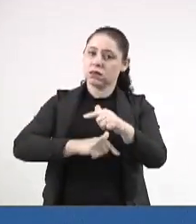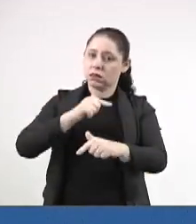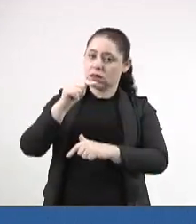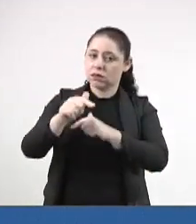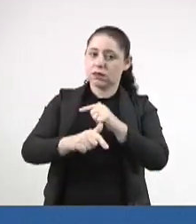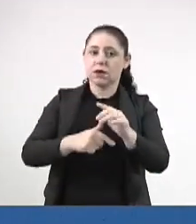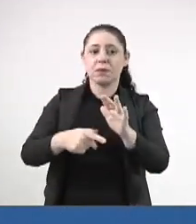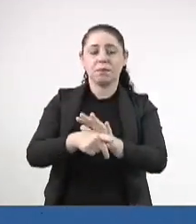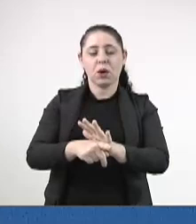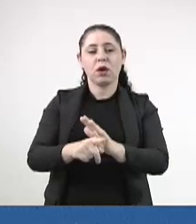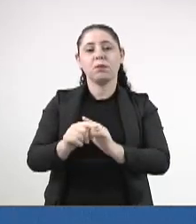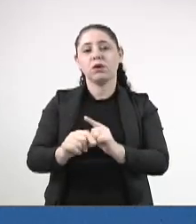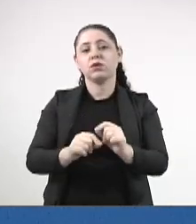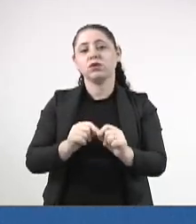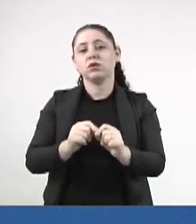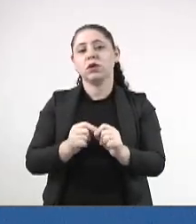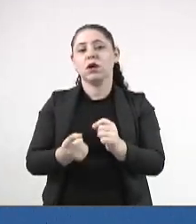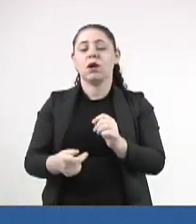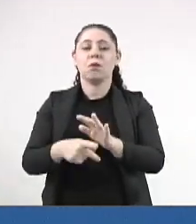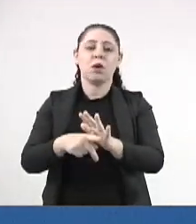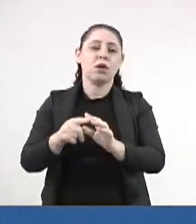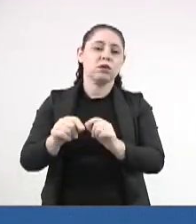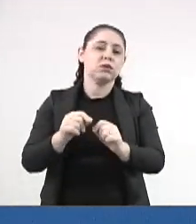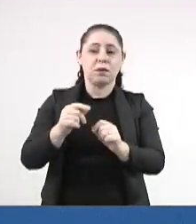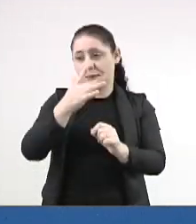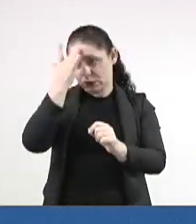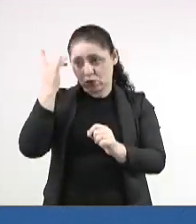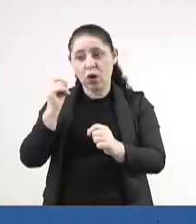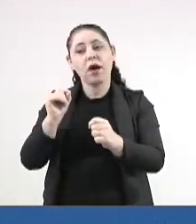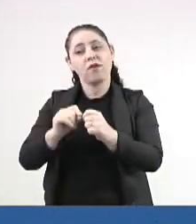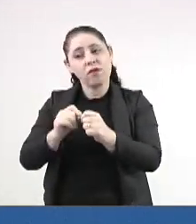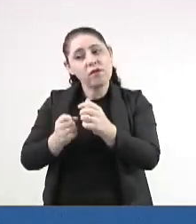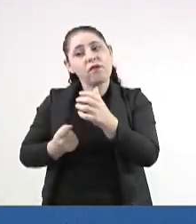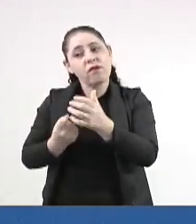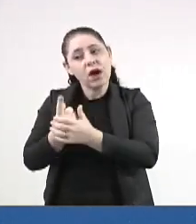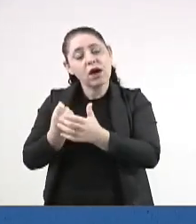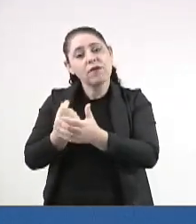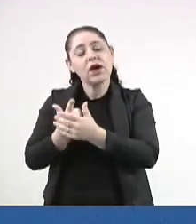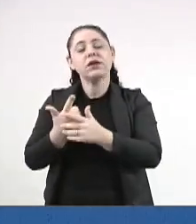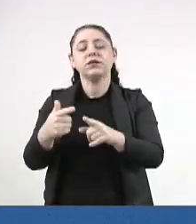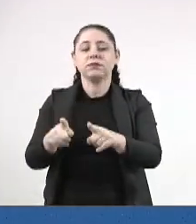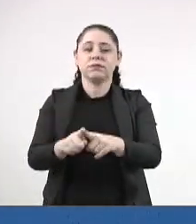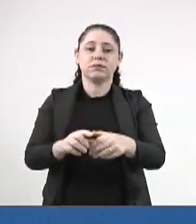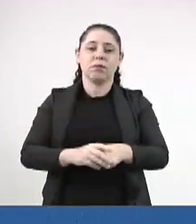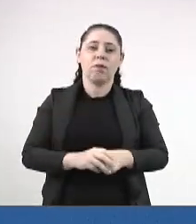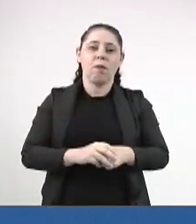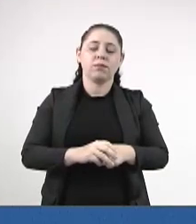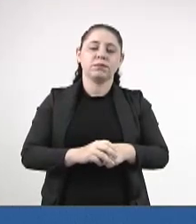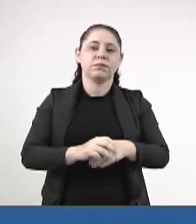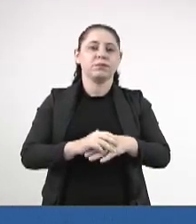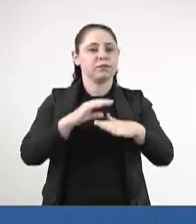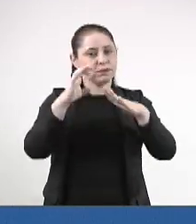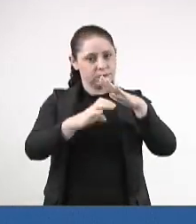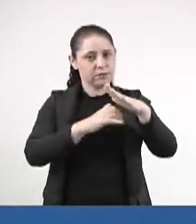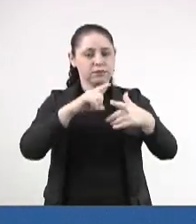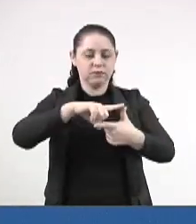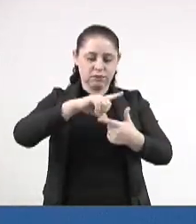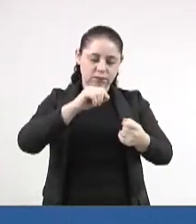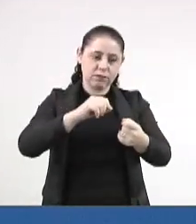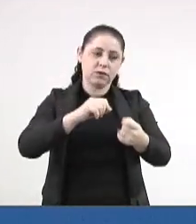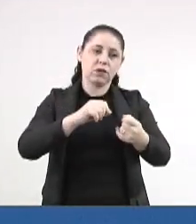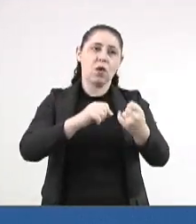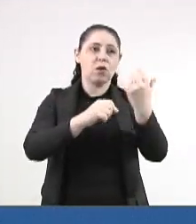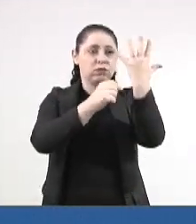reversa por quem produz. Então, assim, lógico, a Energiza faz a distribuição,